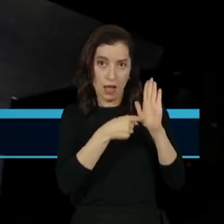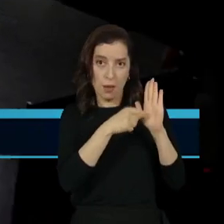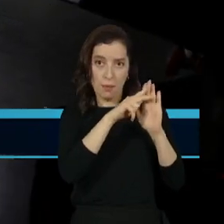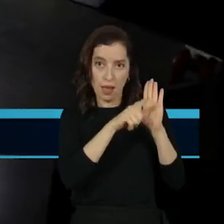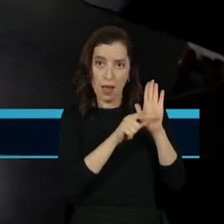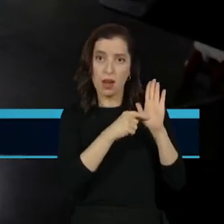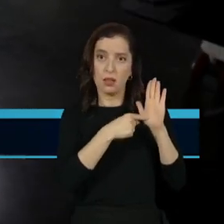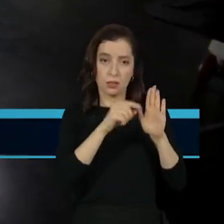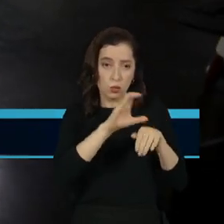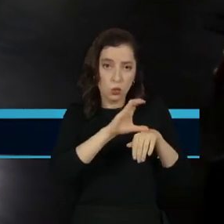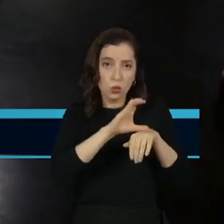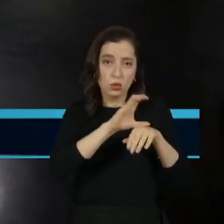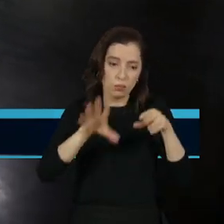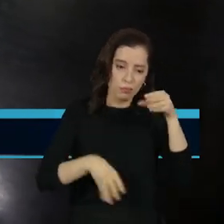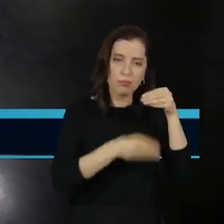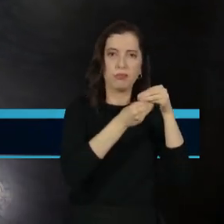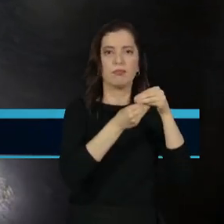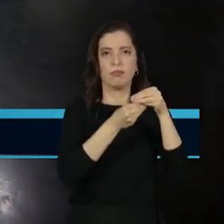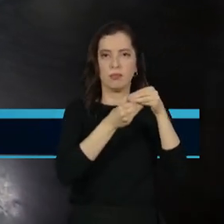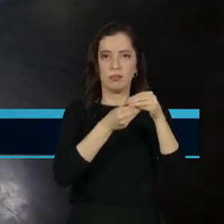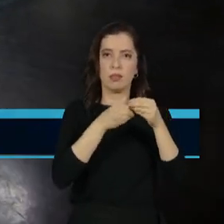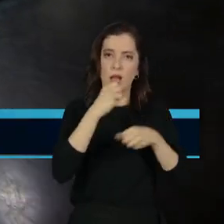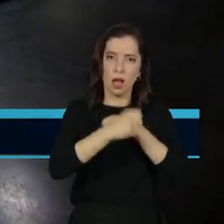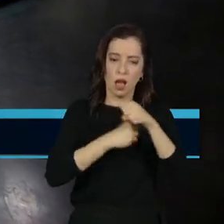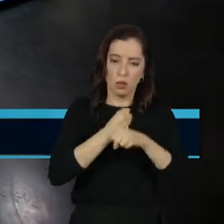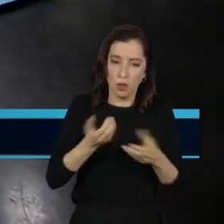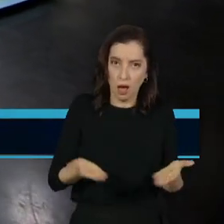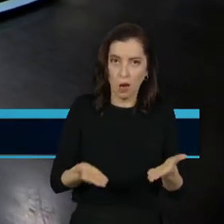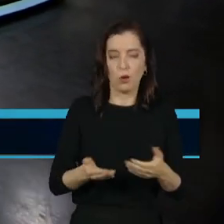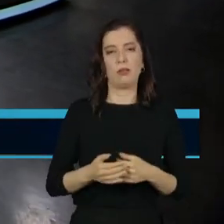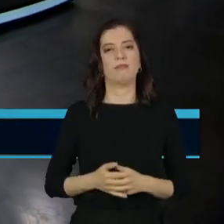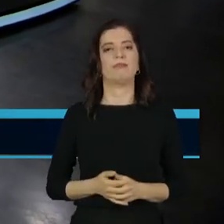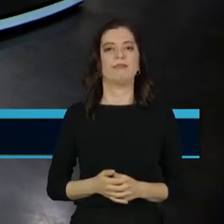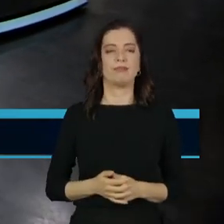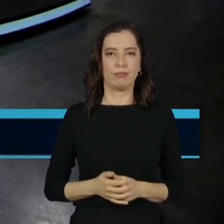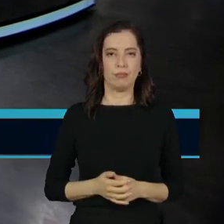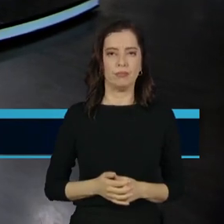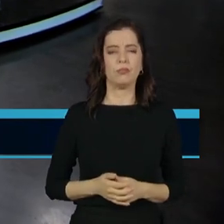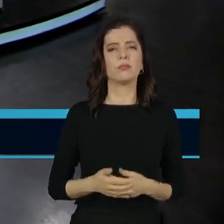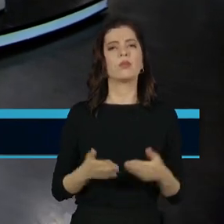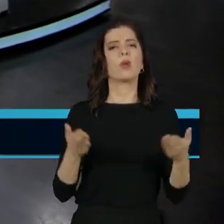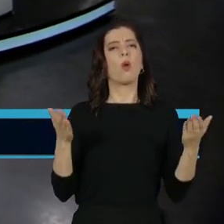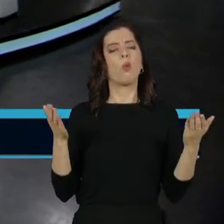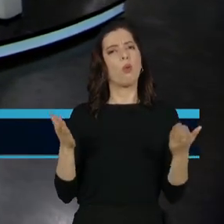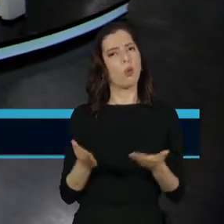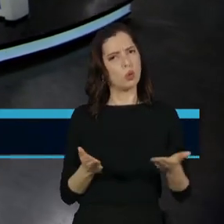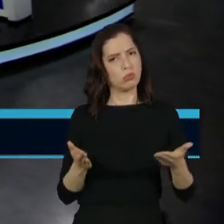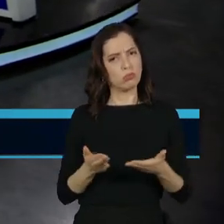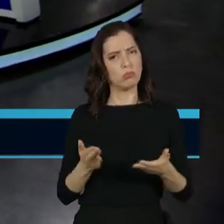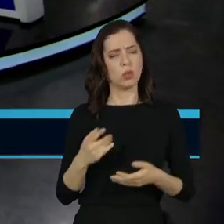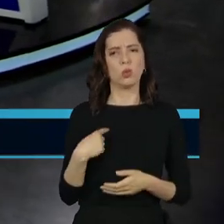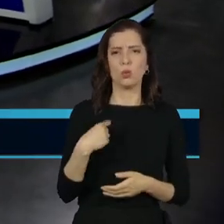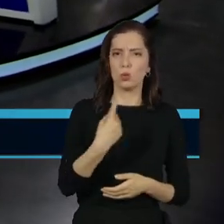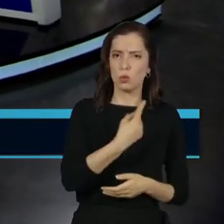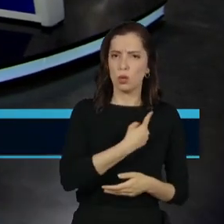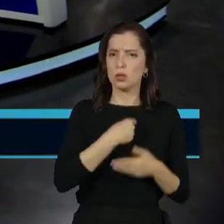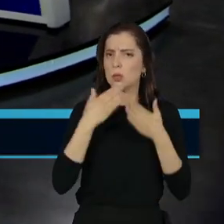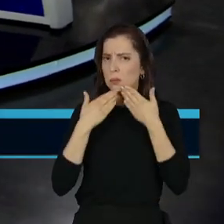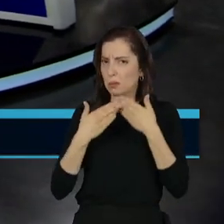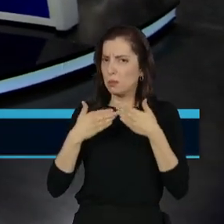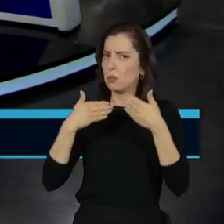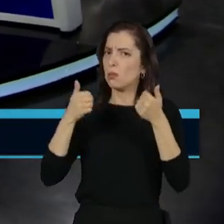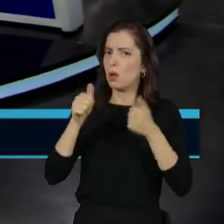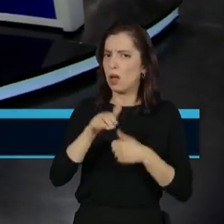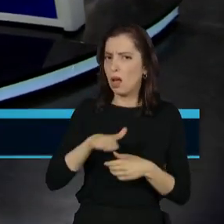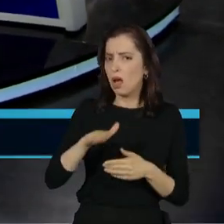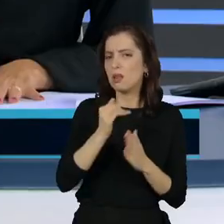Juliana, como disse o ministro Haddad, à luz do que temos hoje, daremos um grande salto de qualidade no nosso sistema tributário. Você